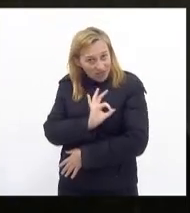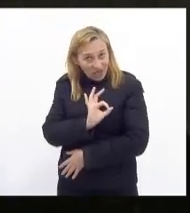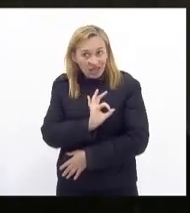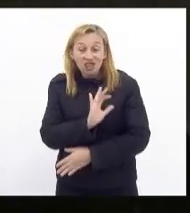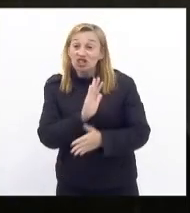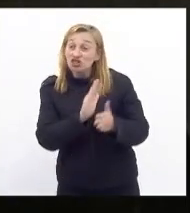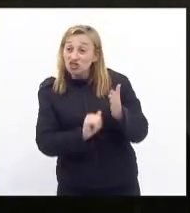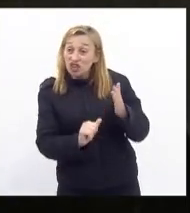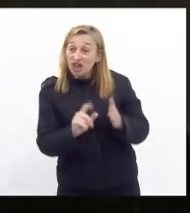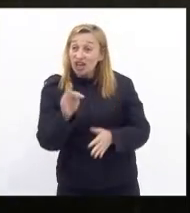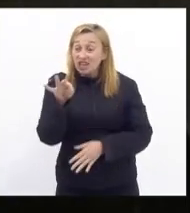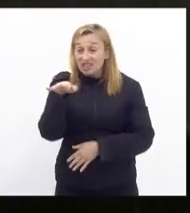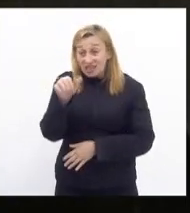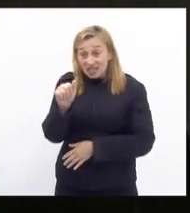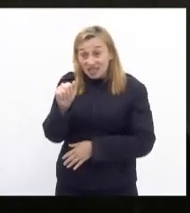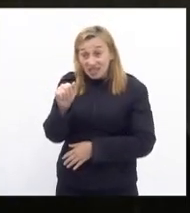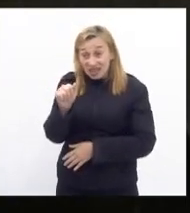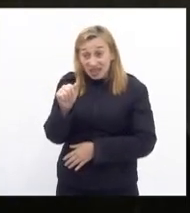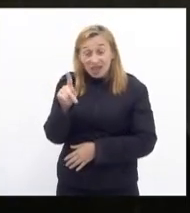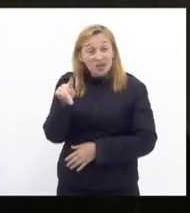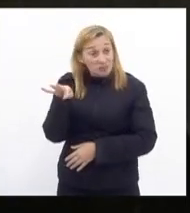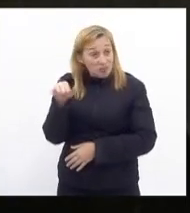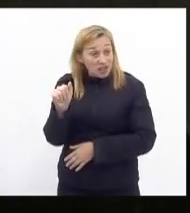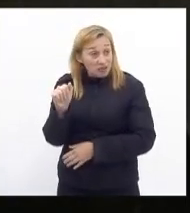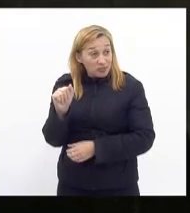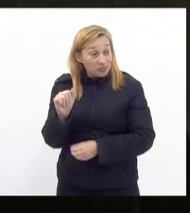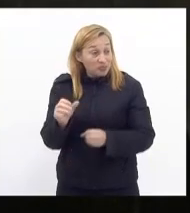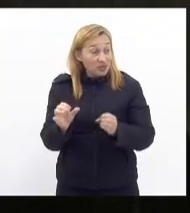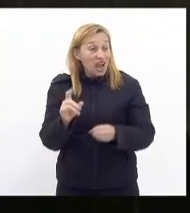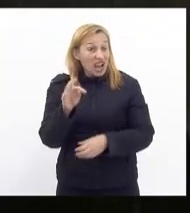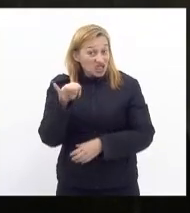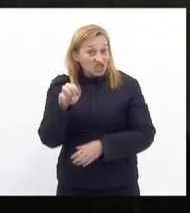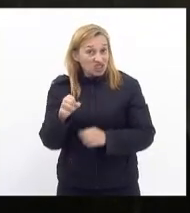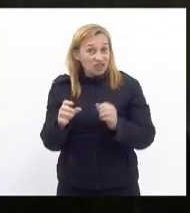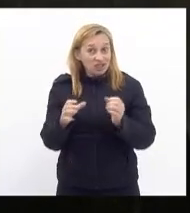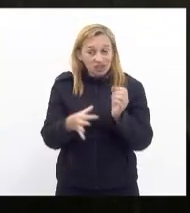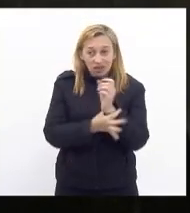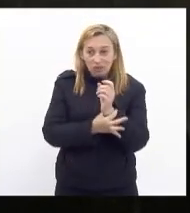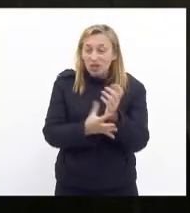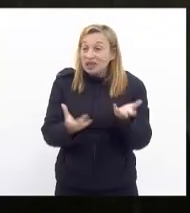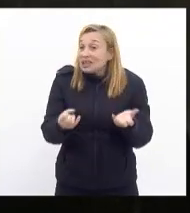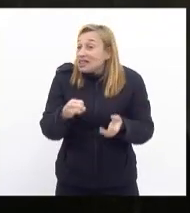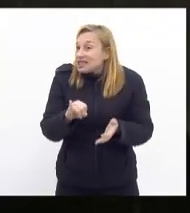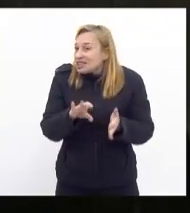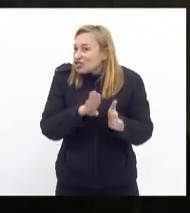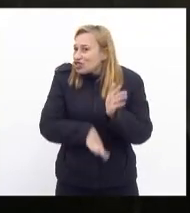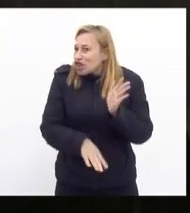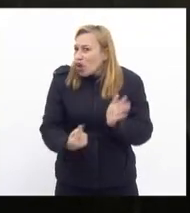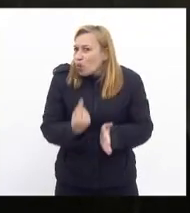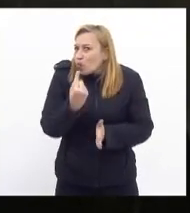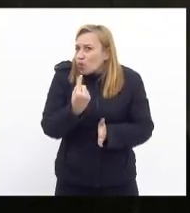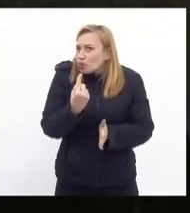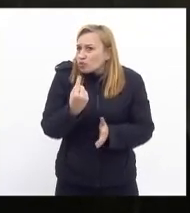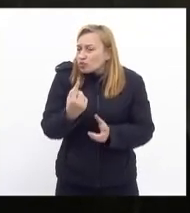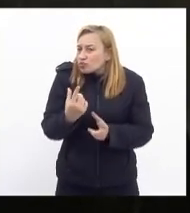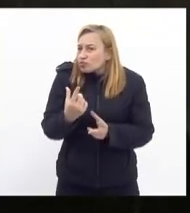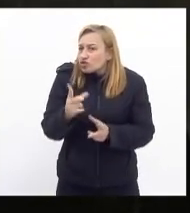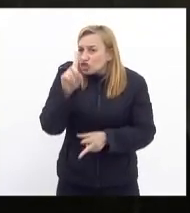tirar licença prêmio do policial dos agentes de segurança vamos colocar assim se for tirar isso que é o único benefício que eles têm